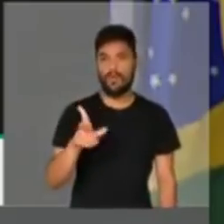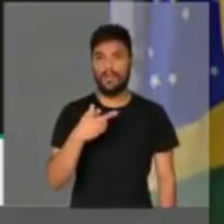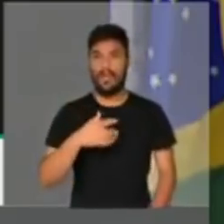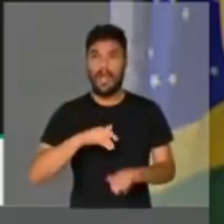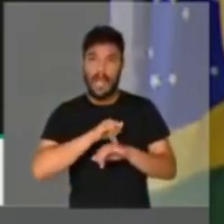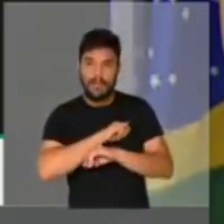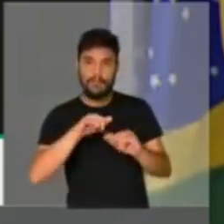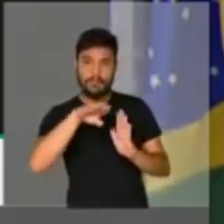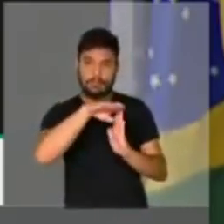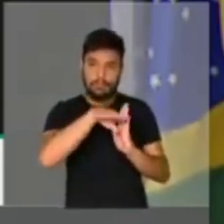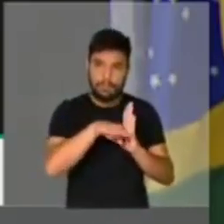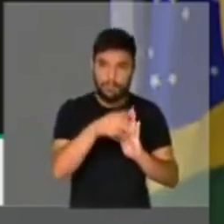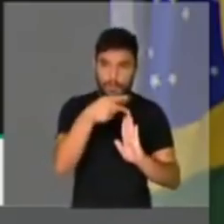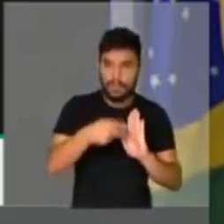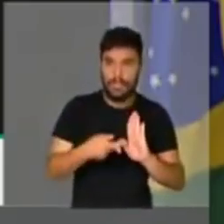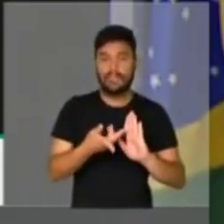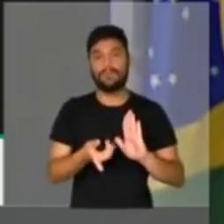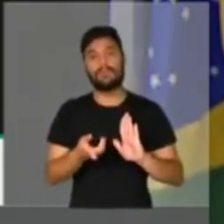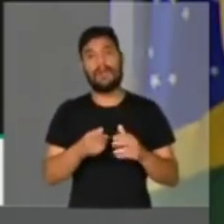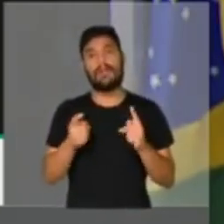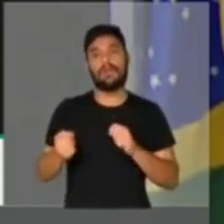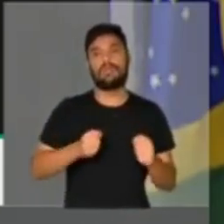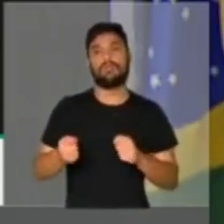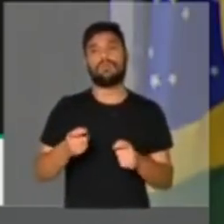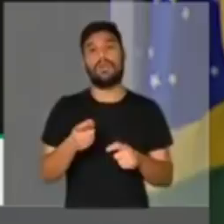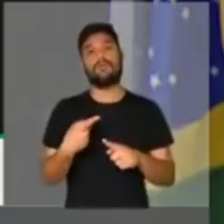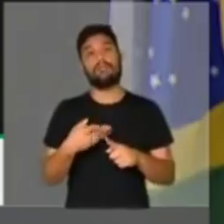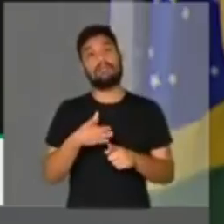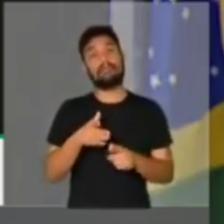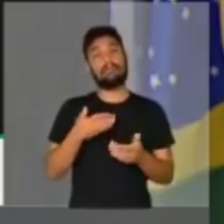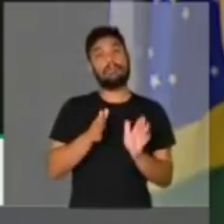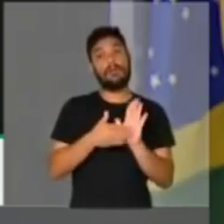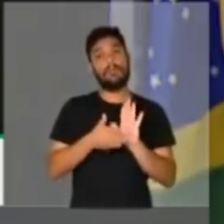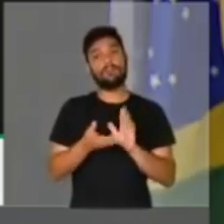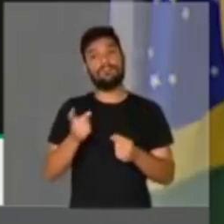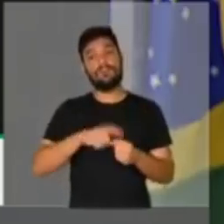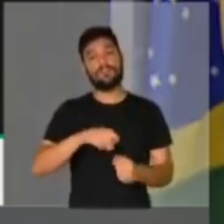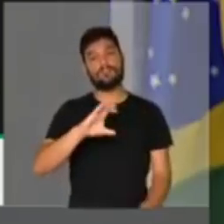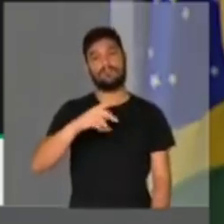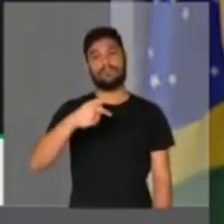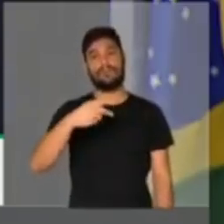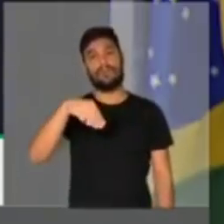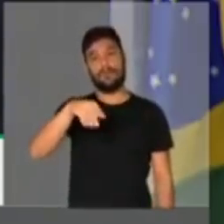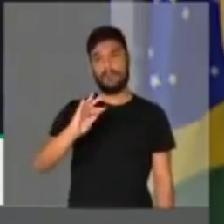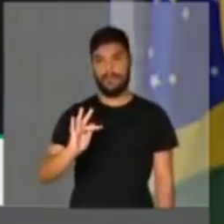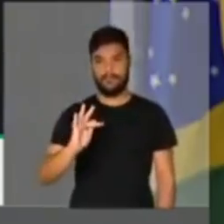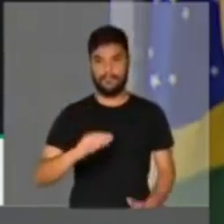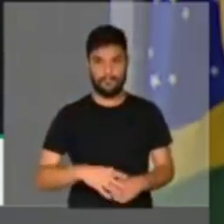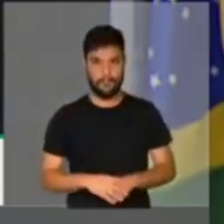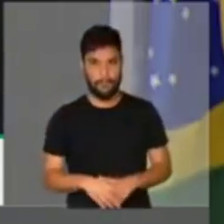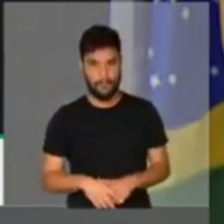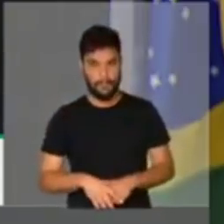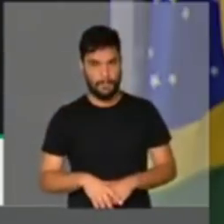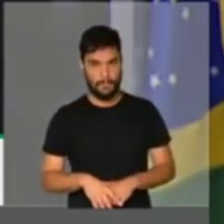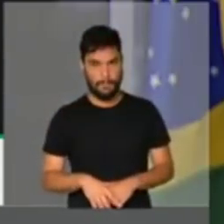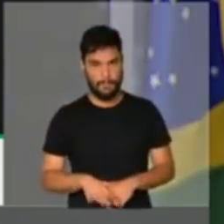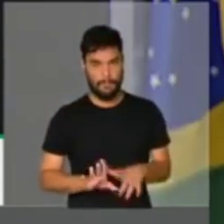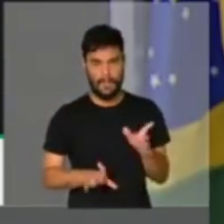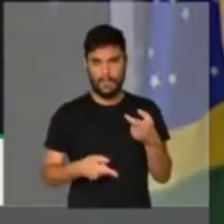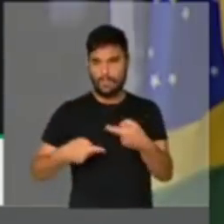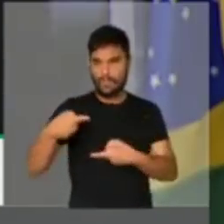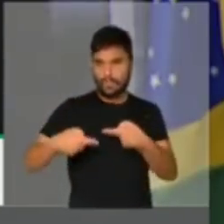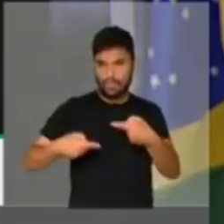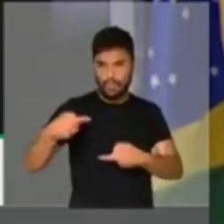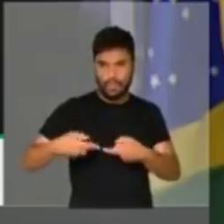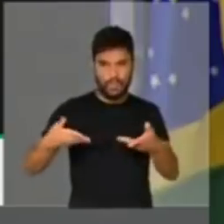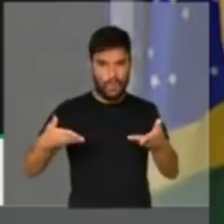de gastos e propõe volta da CPMF. Todos esses pontos para colocar, senhor presidente, que o debate não pode se